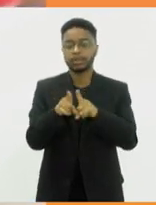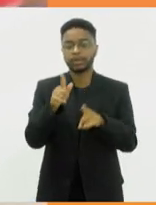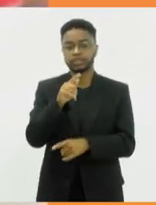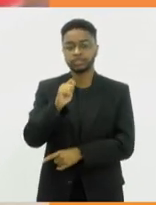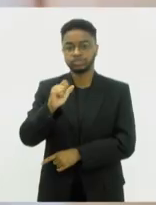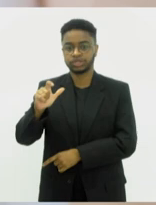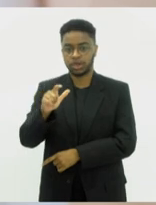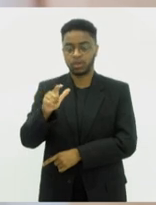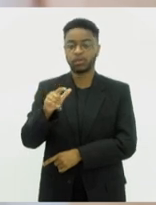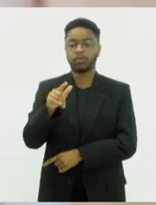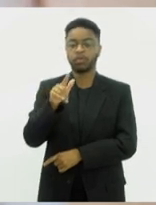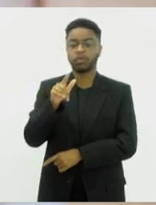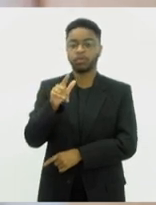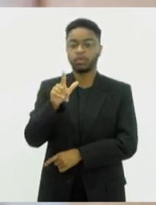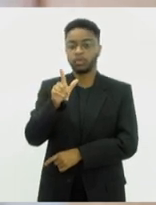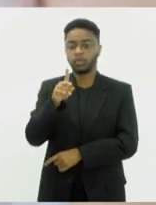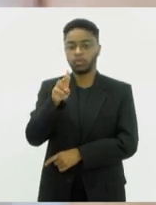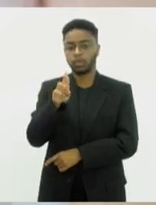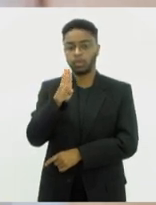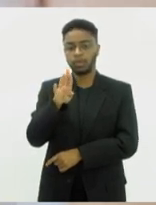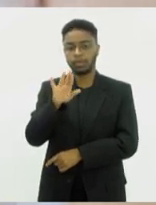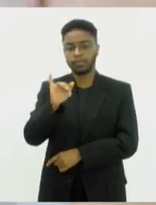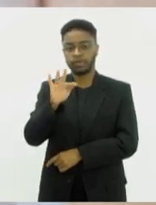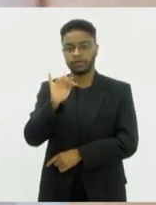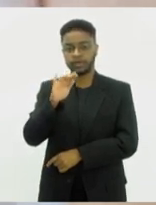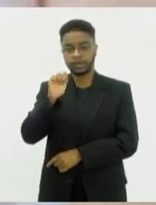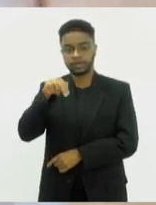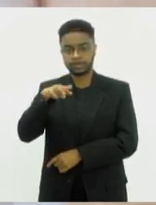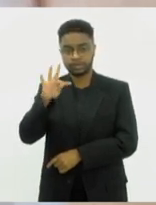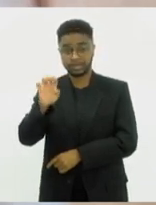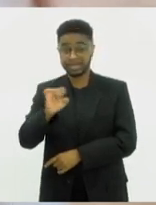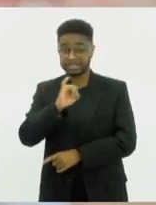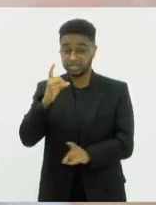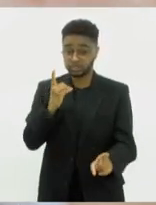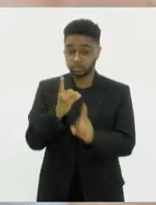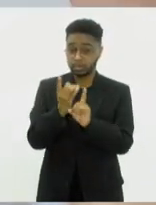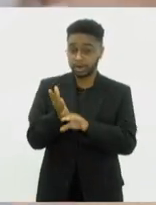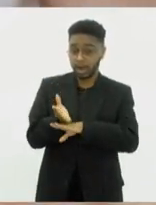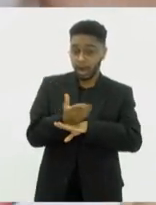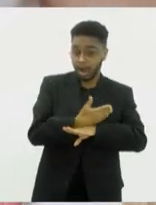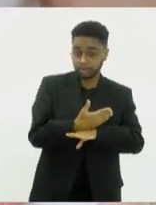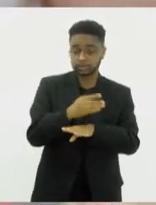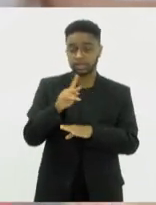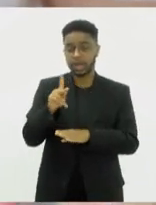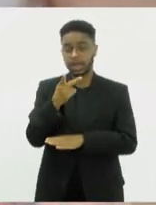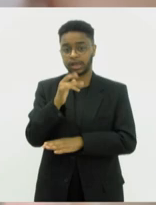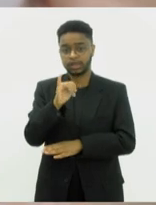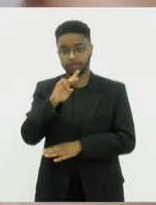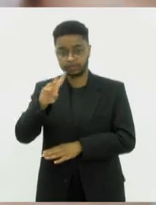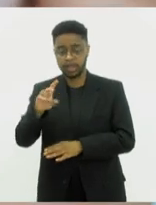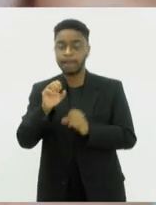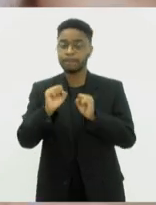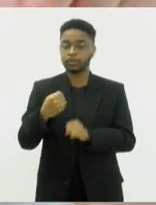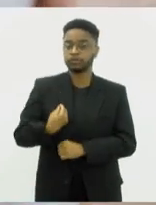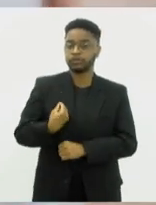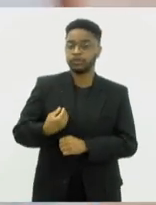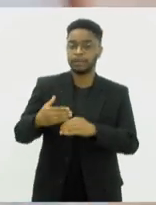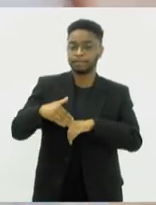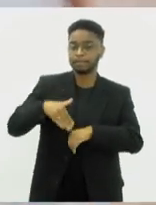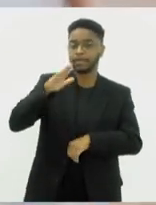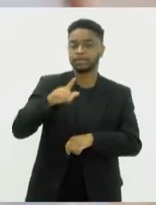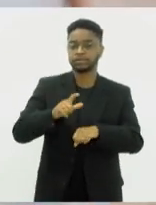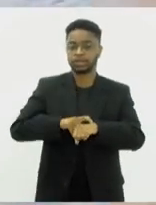Descobrir o quanto antes a sorologia positiva para o HIV aumenta muito a expectativa de vida de uma pessoa e permite a busca de